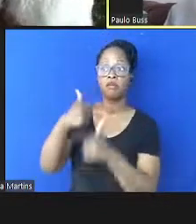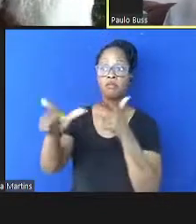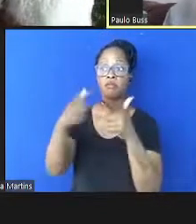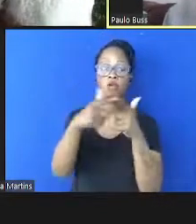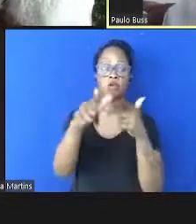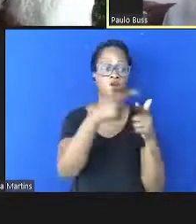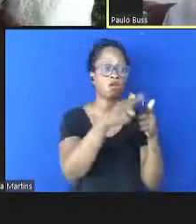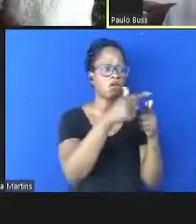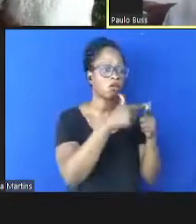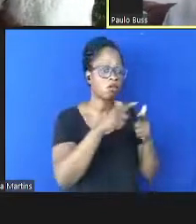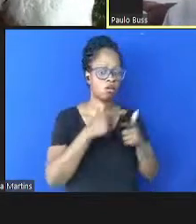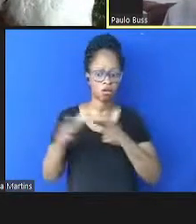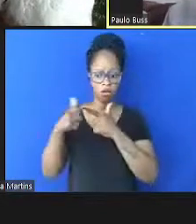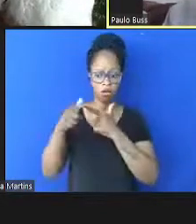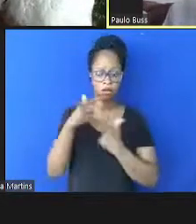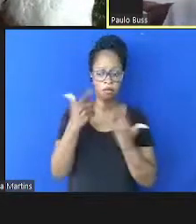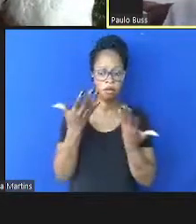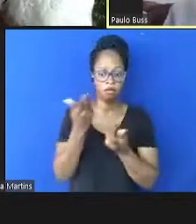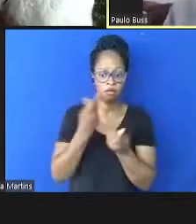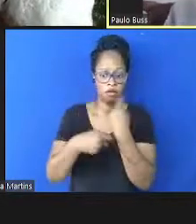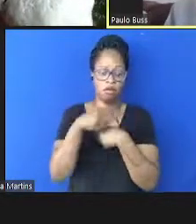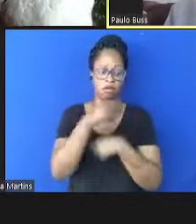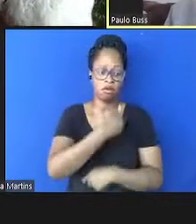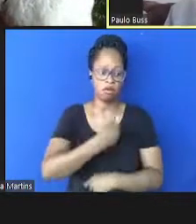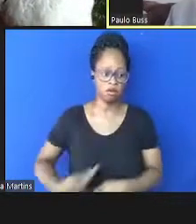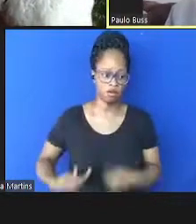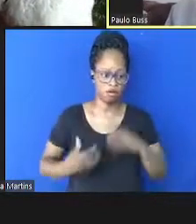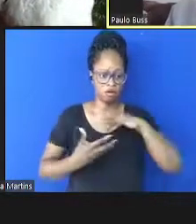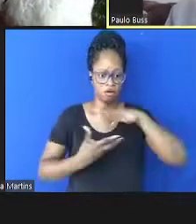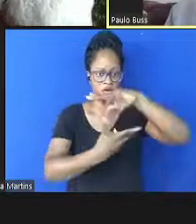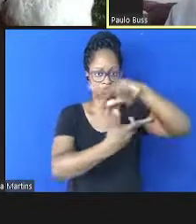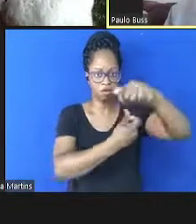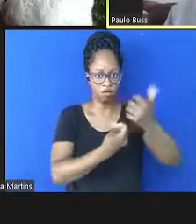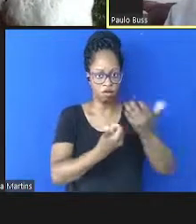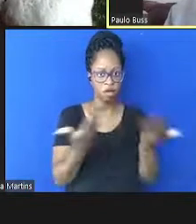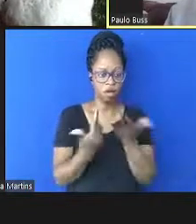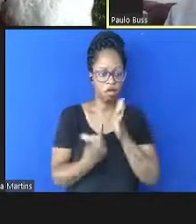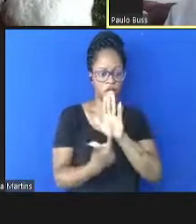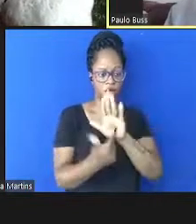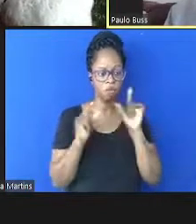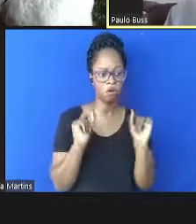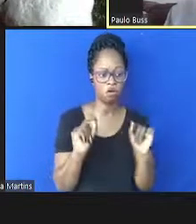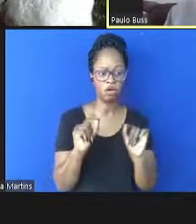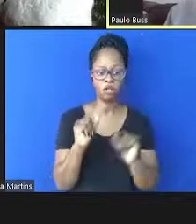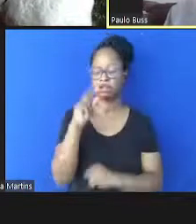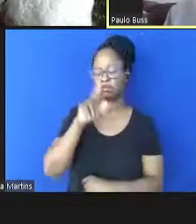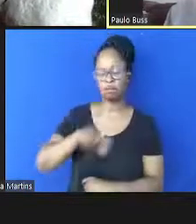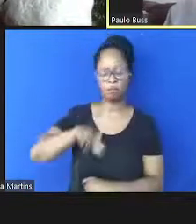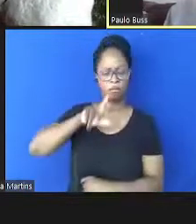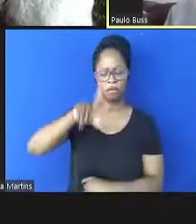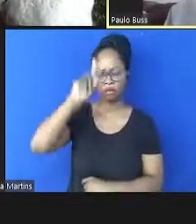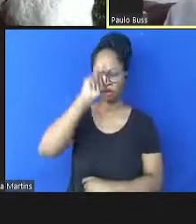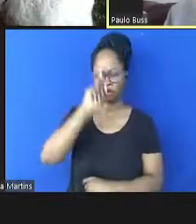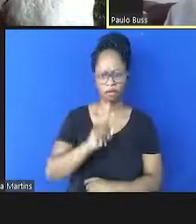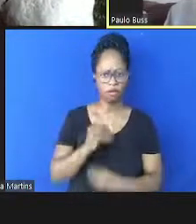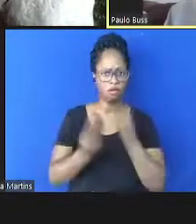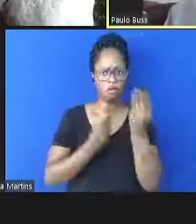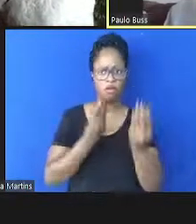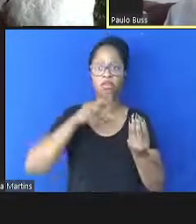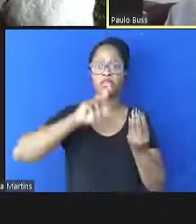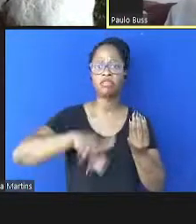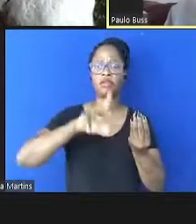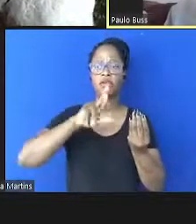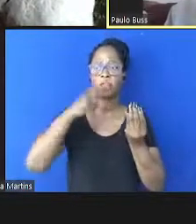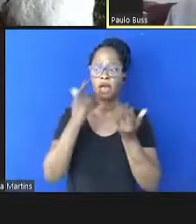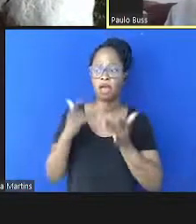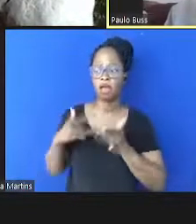a governança da saúde global. Mas a governança global está mostrando que não sabe, não é generosa,